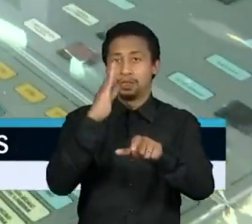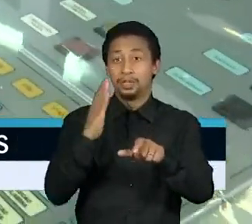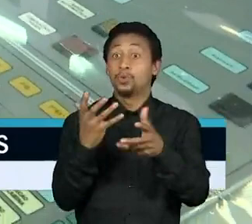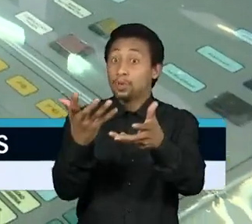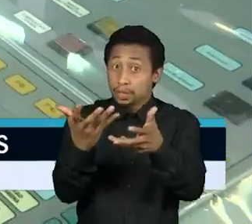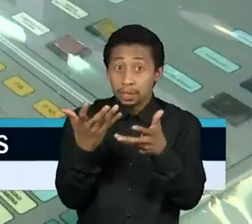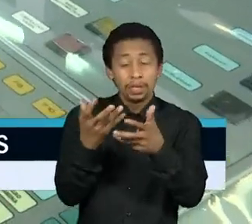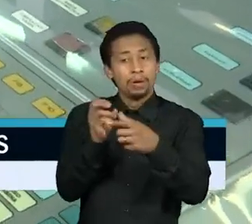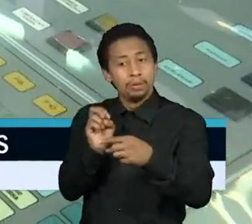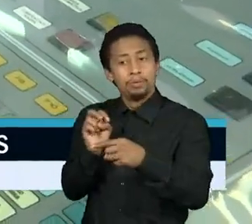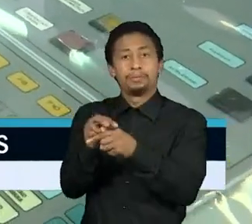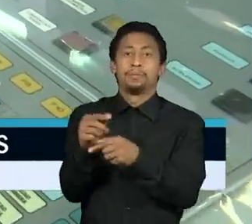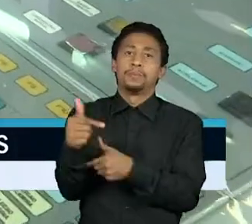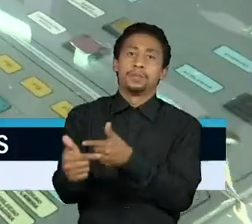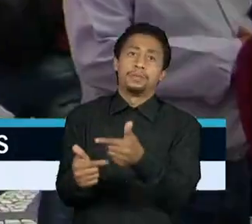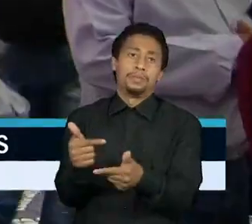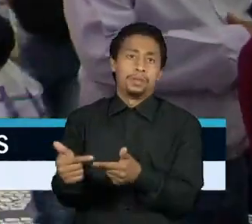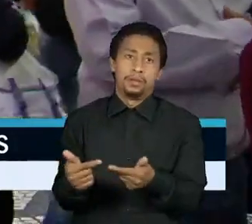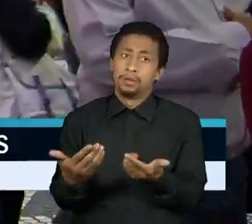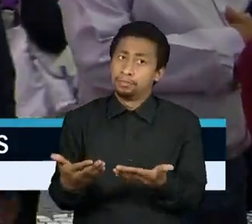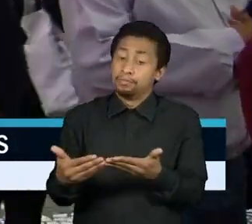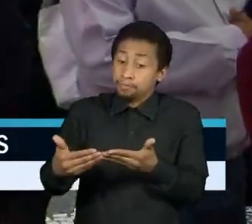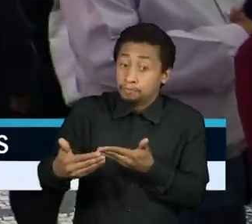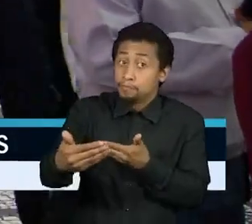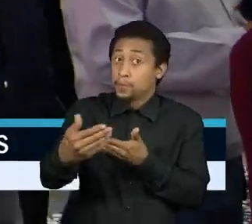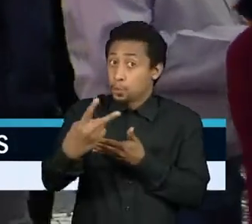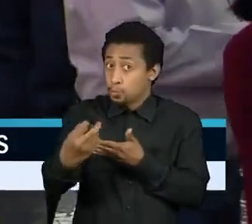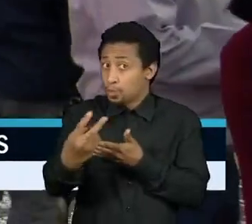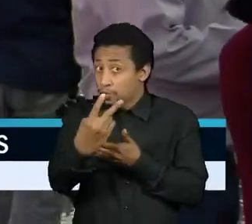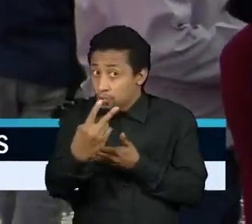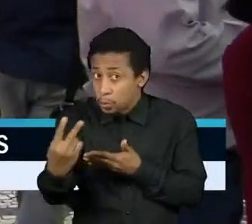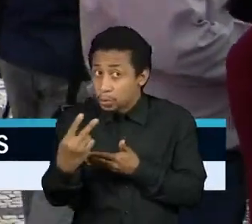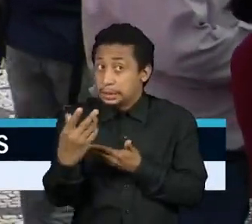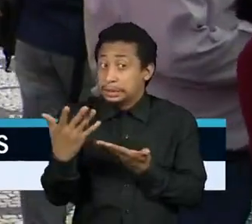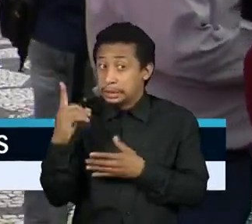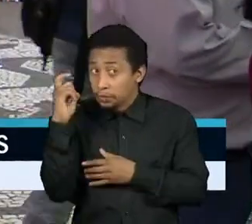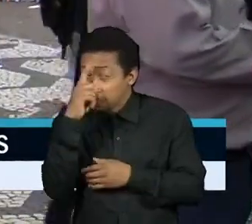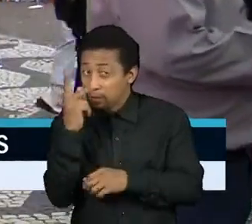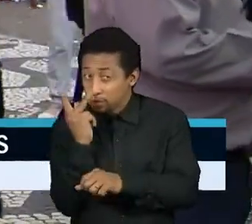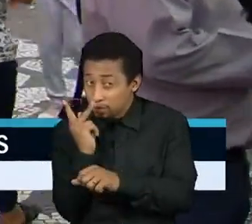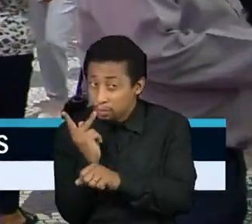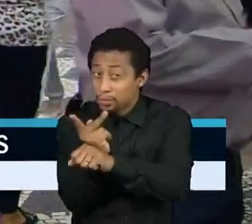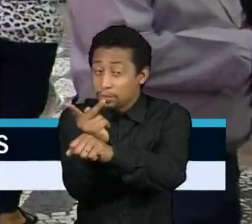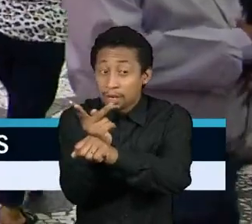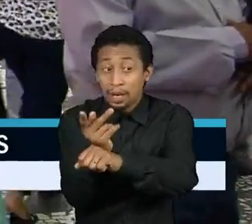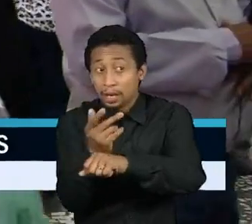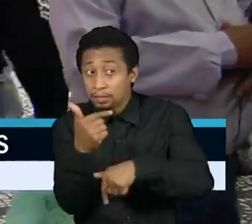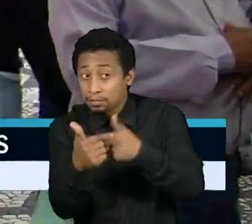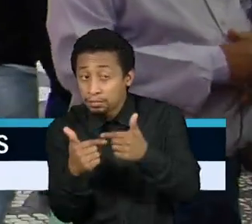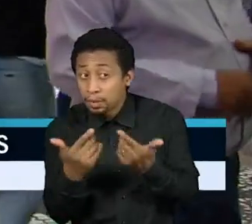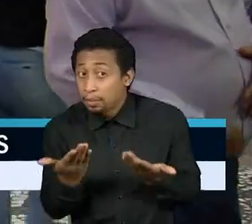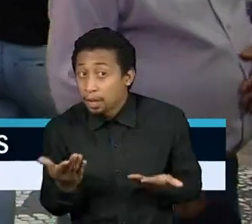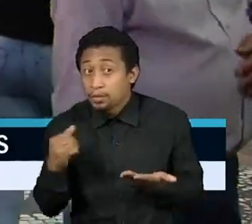Será que teremos mais um ano fraco no mercado de trabalho? 2022 dirá.